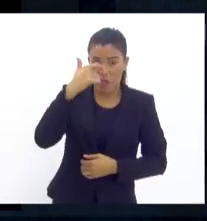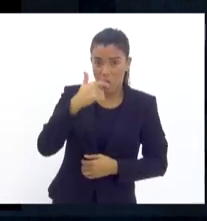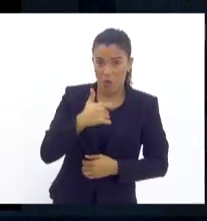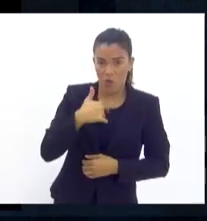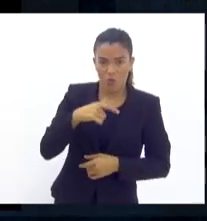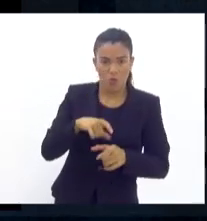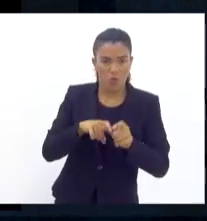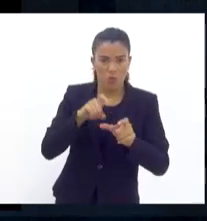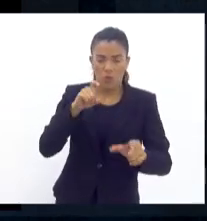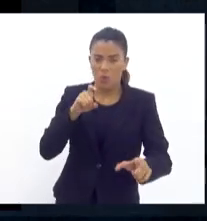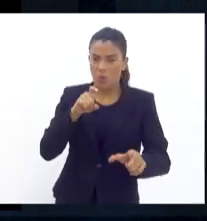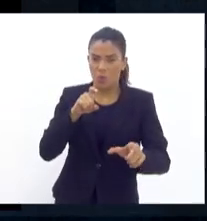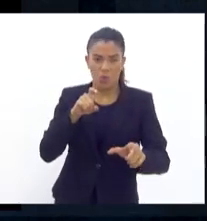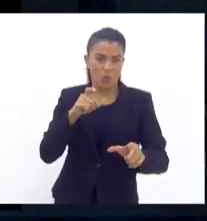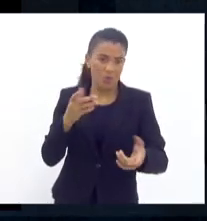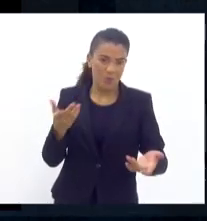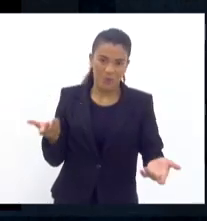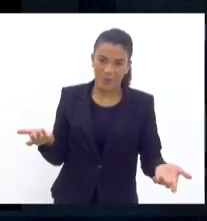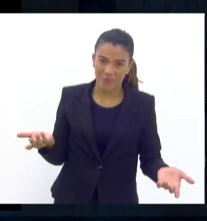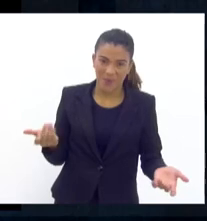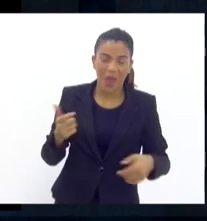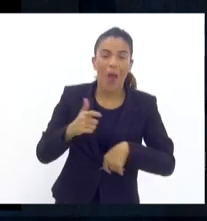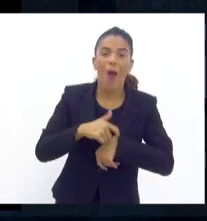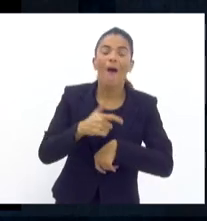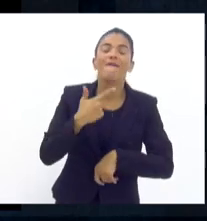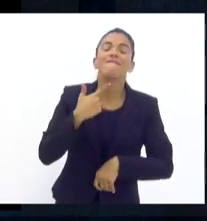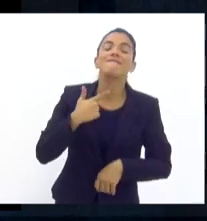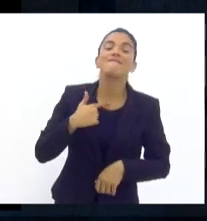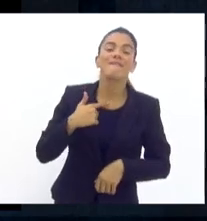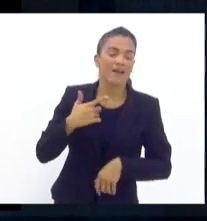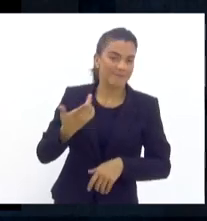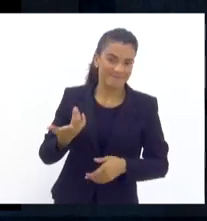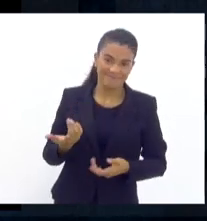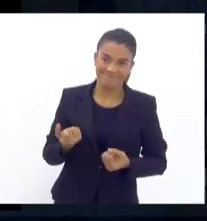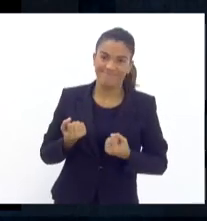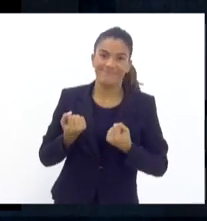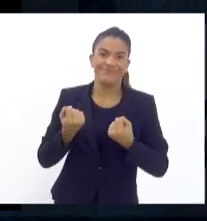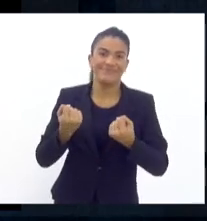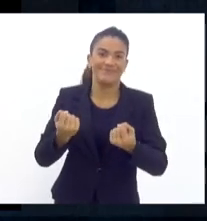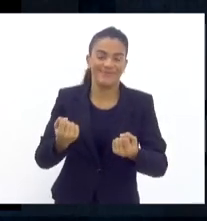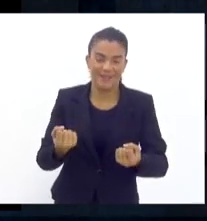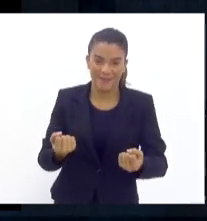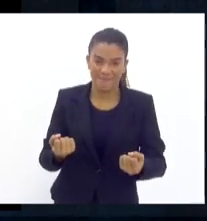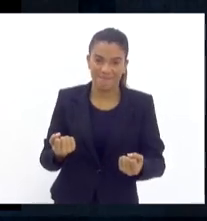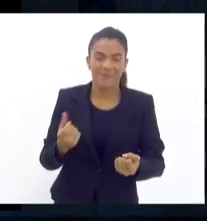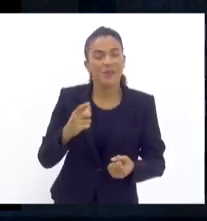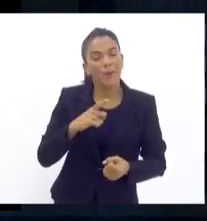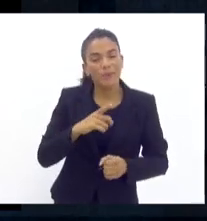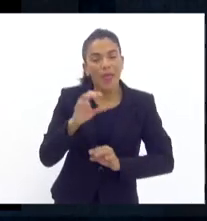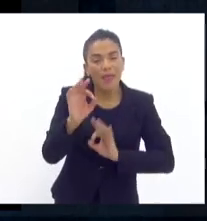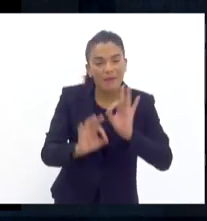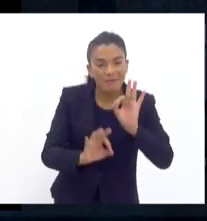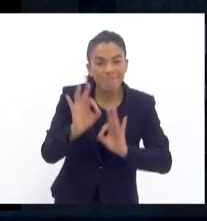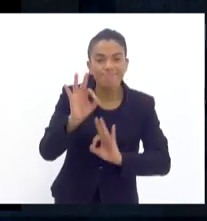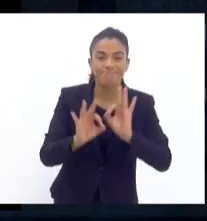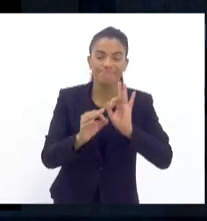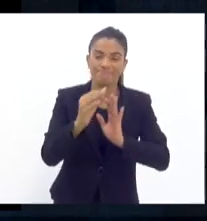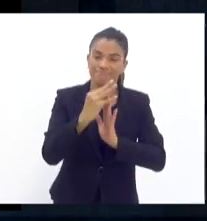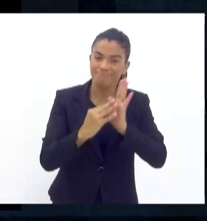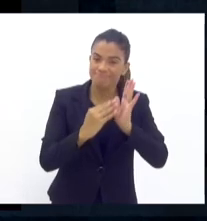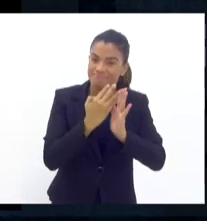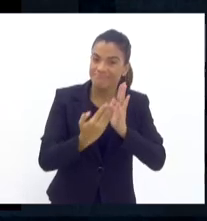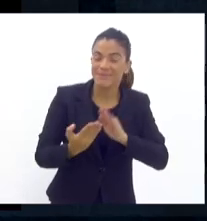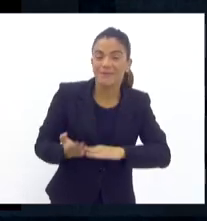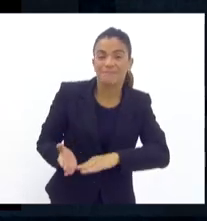para operar a hora que eu quero, então, há todo um planejamento prévio